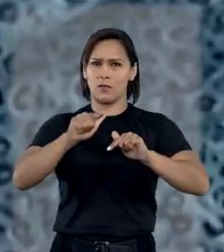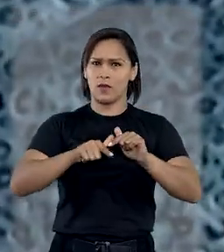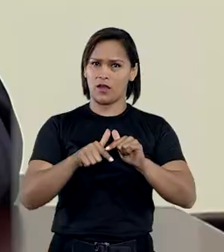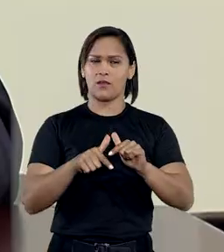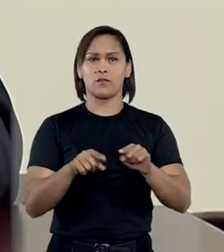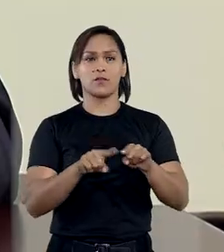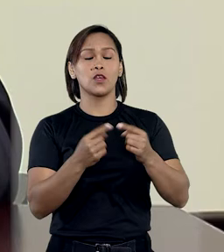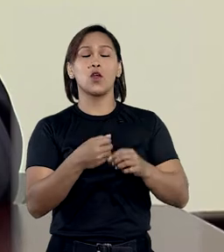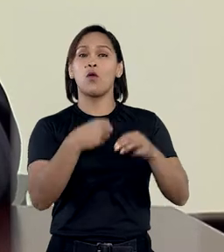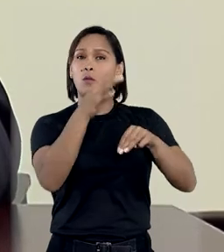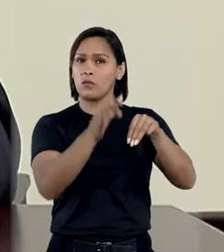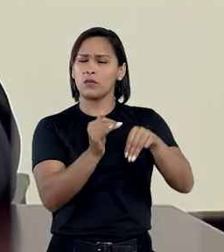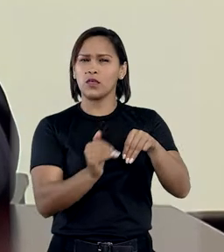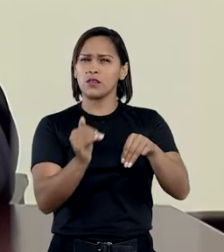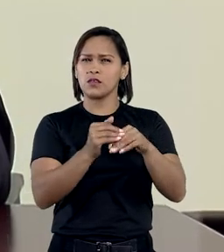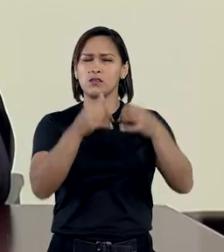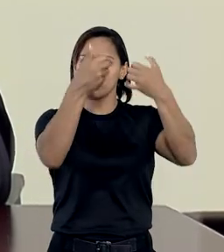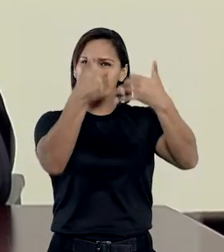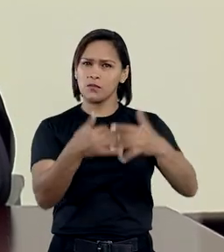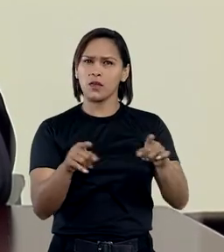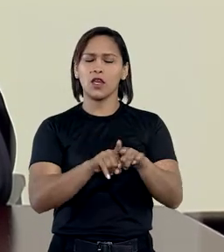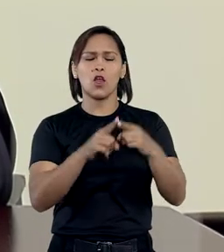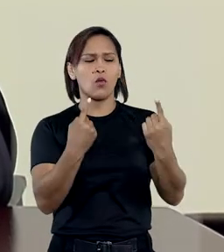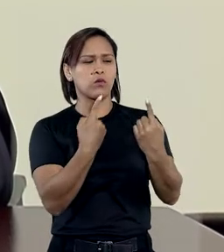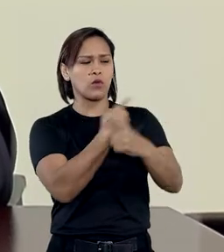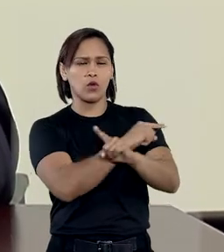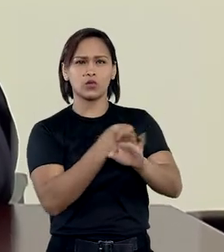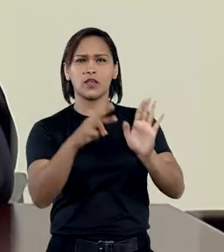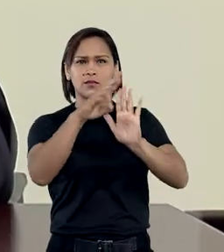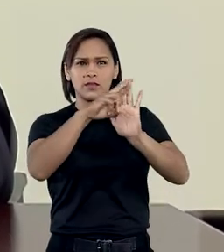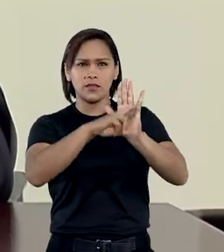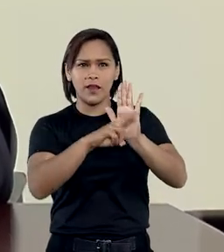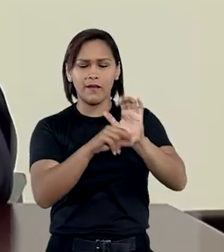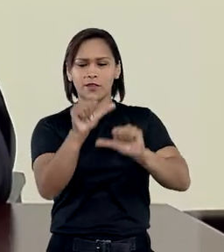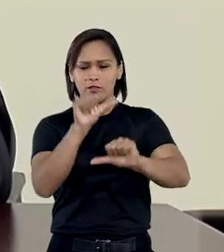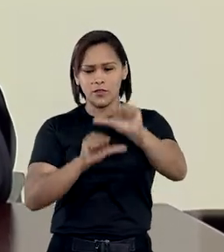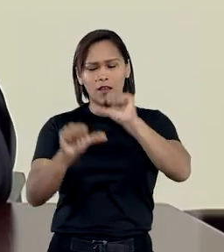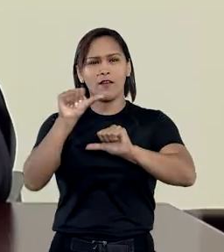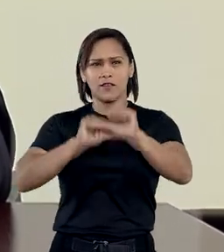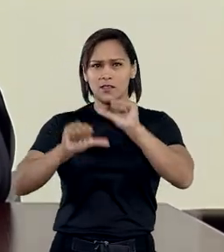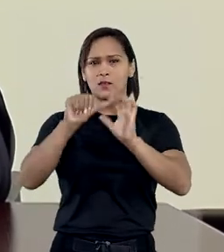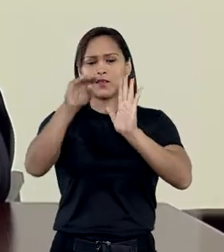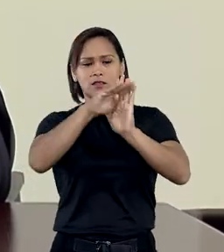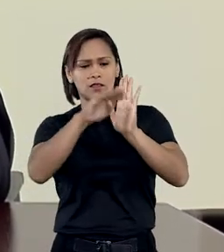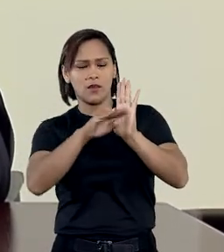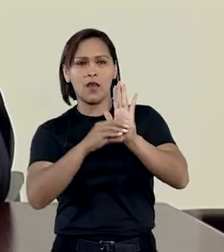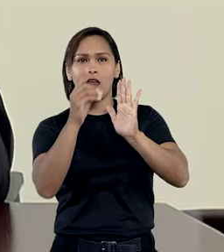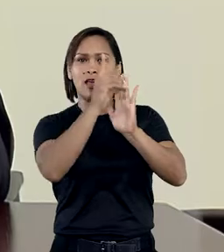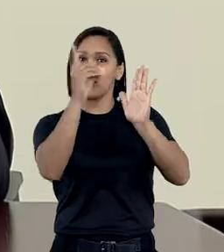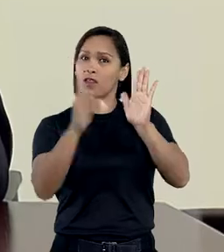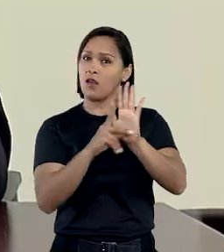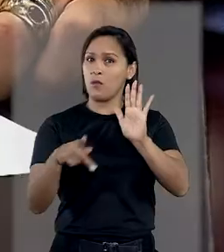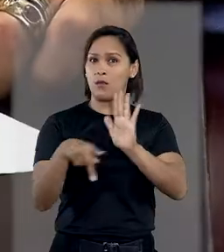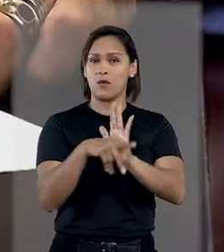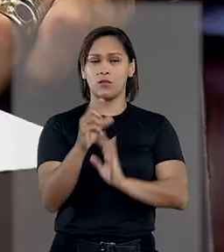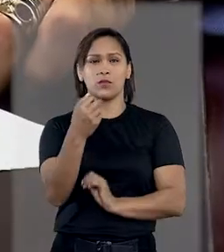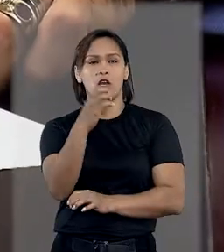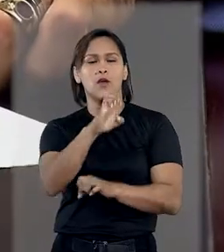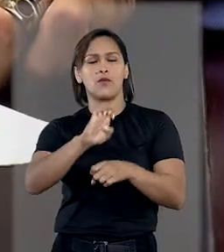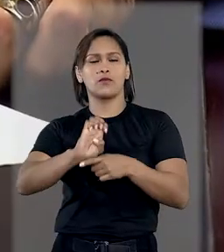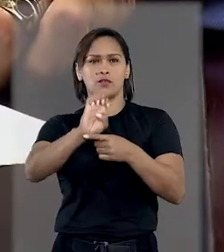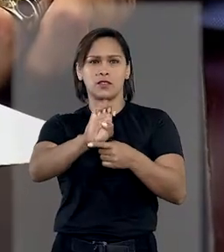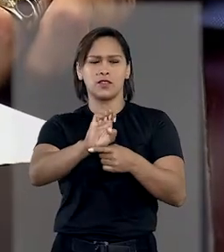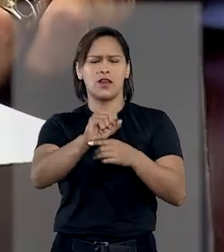Executivo. Segundo o ministro, a decisão contrária às regras de revezamento estabelecidas em decreto estadual